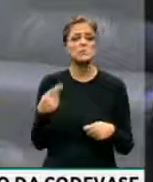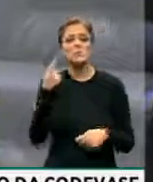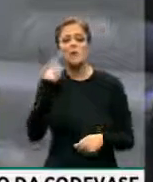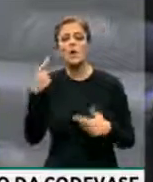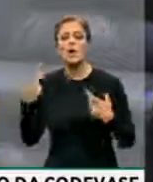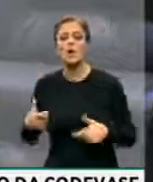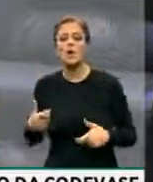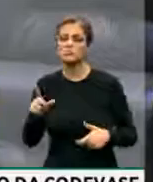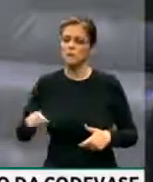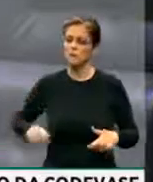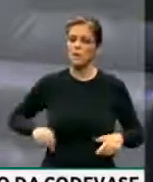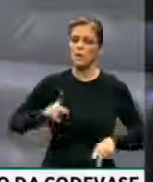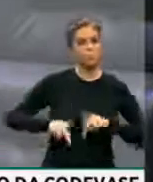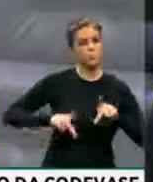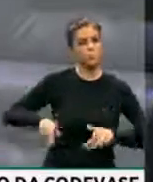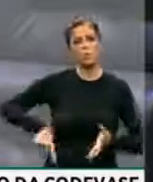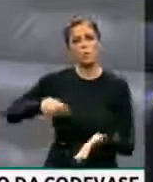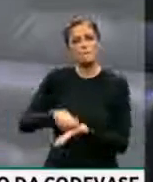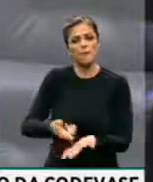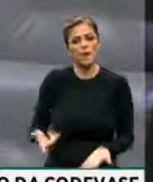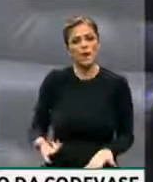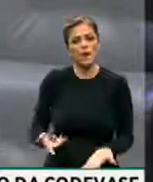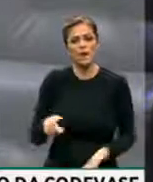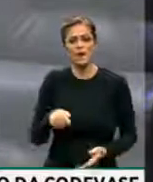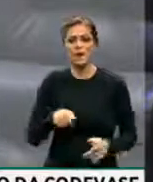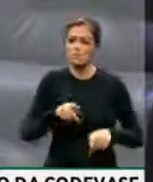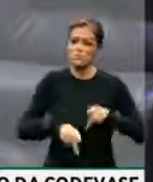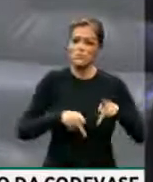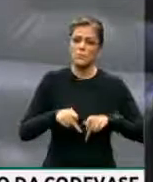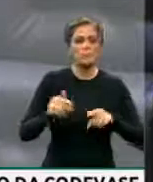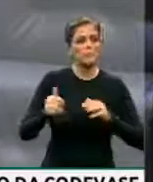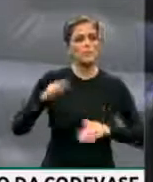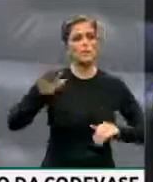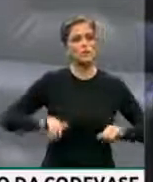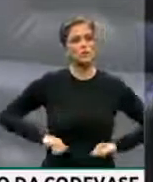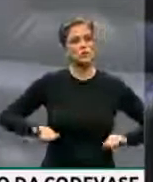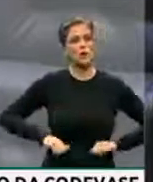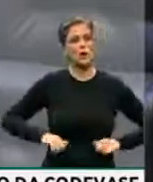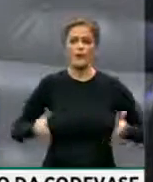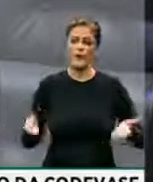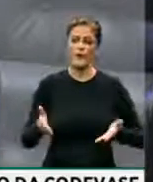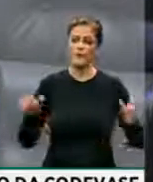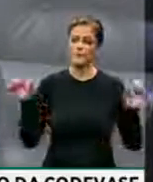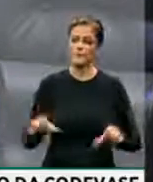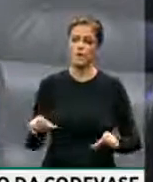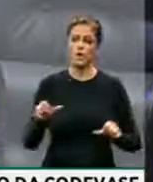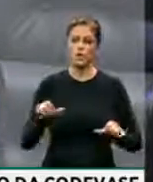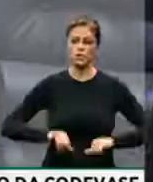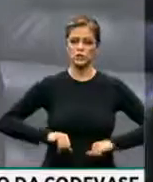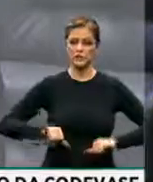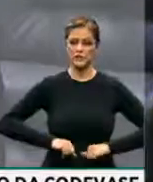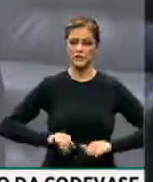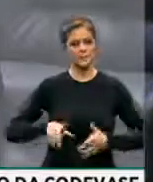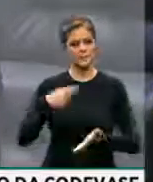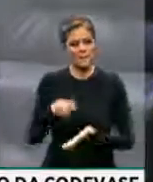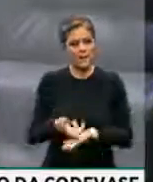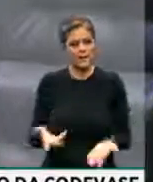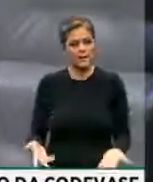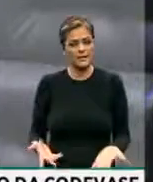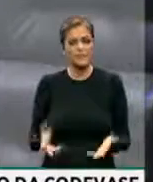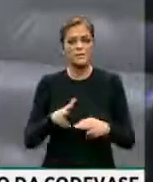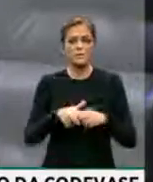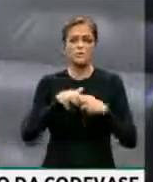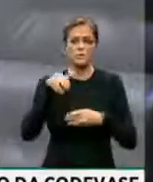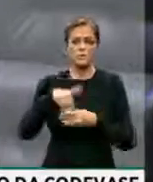do bolso do povo brasileiro, principalmente daquele que mais sofre e está sofrendo ainda mais com esse momento de crise. Então, por isso o novo